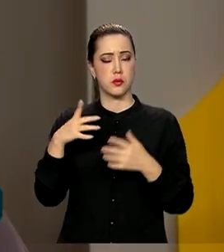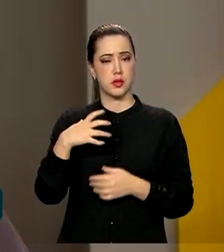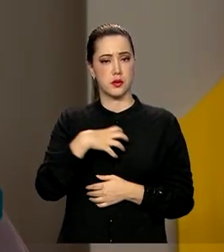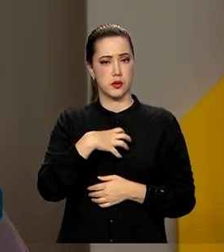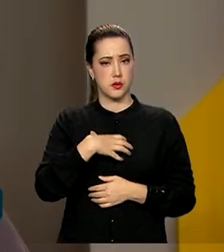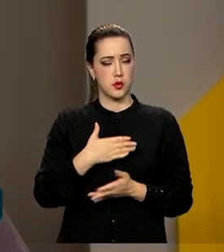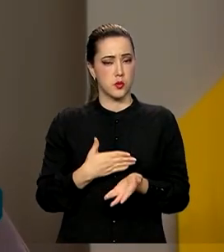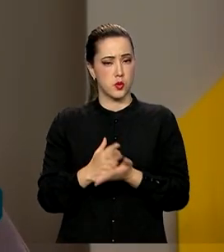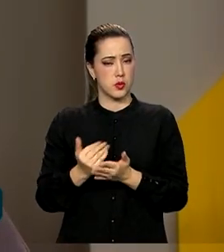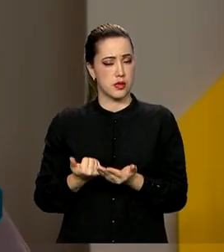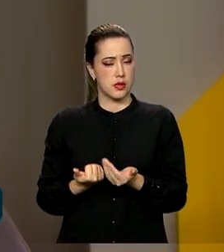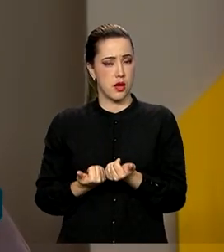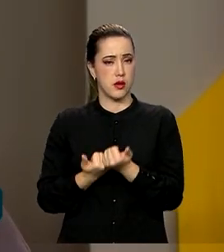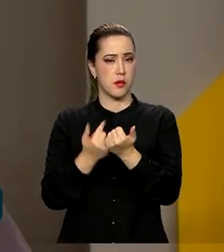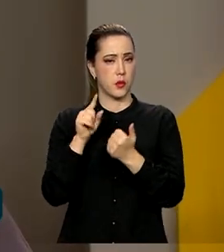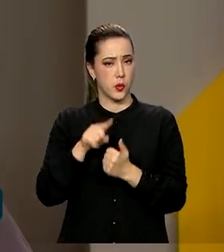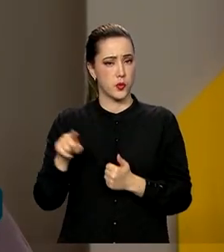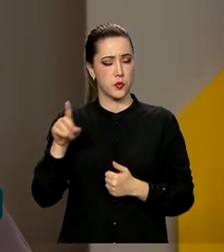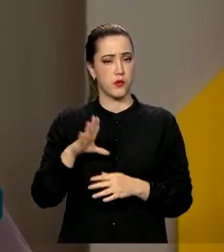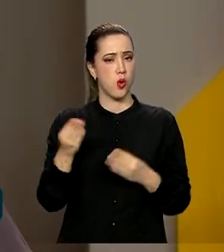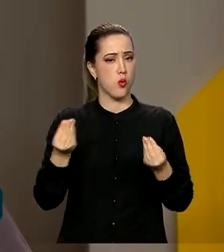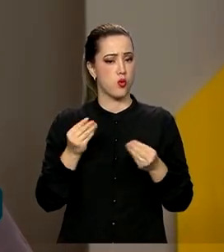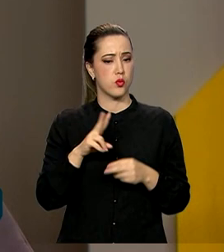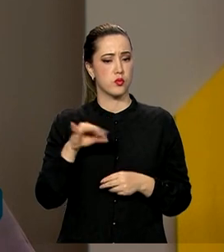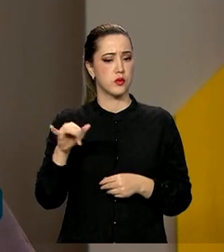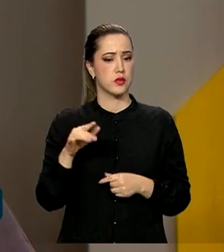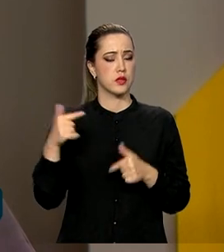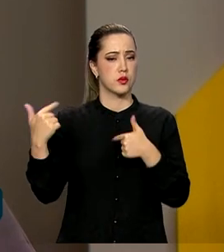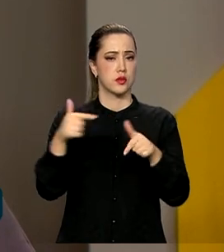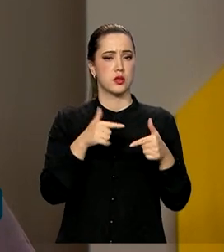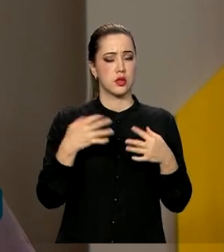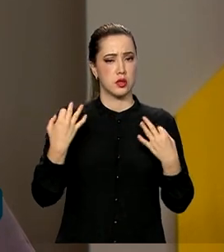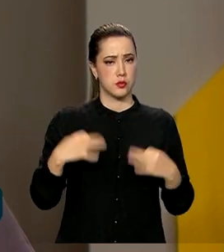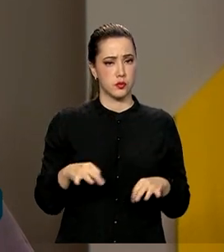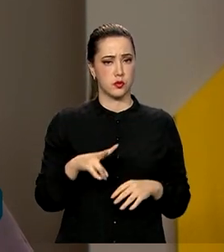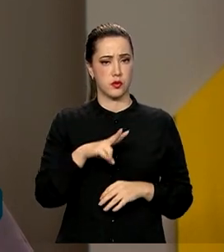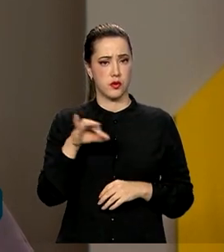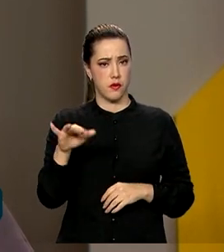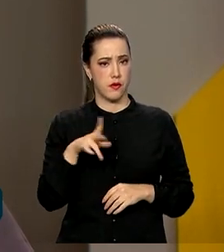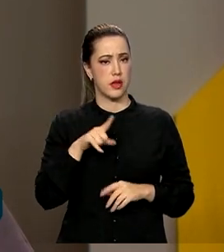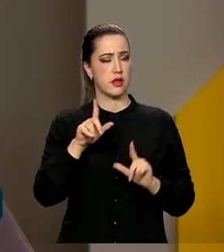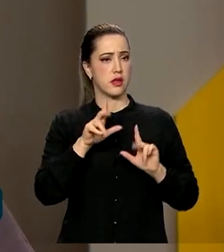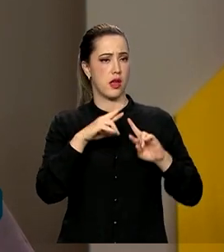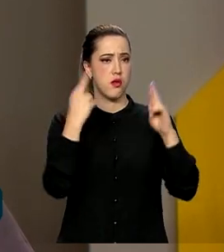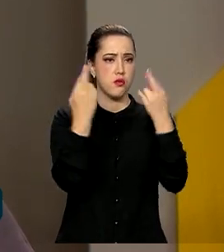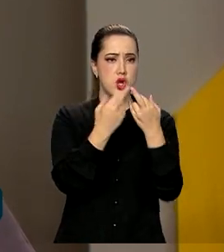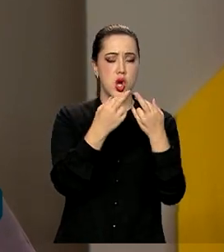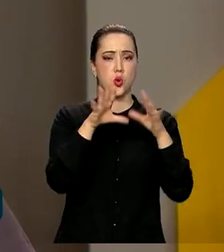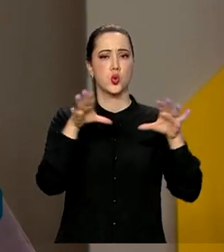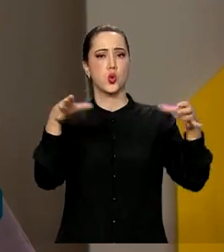Para dar esse pontapé inicial. Como vai ser essa dinâmica na prática? Vai haver painéis,